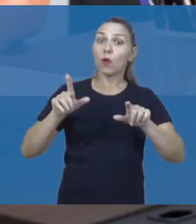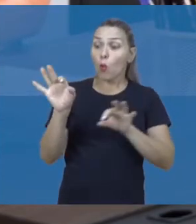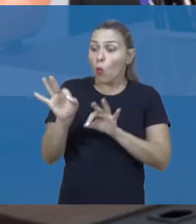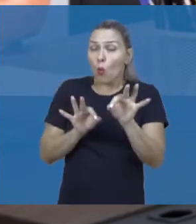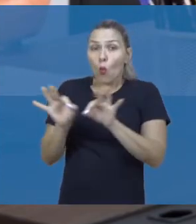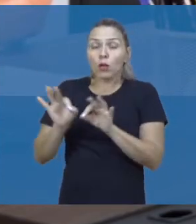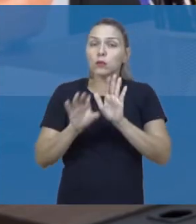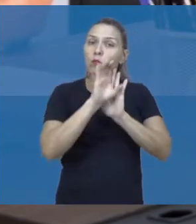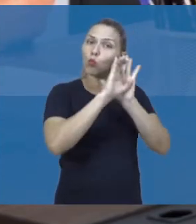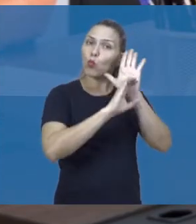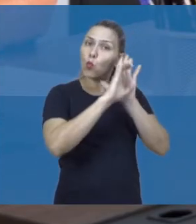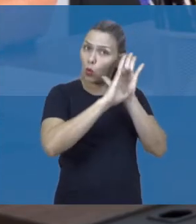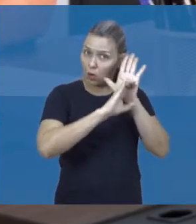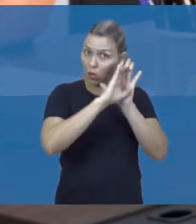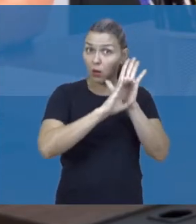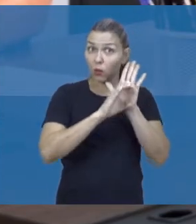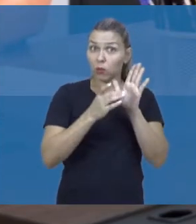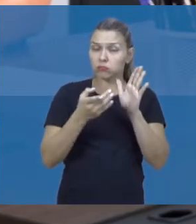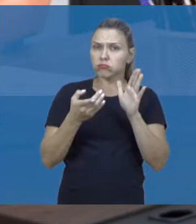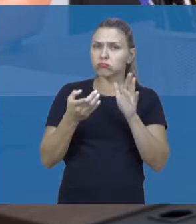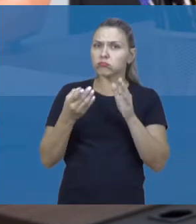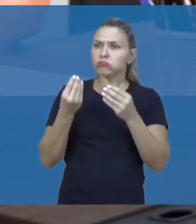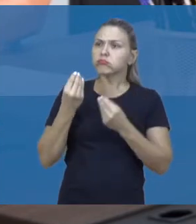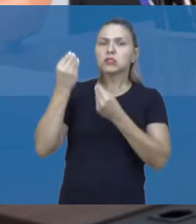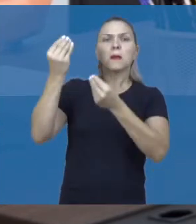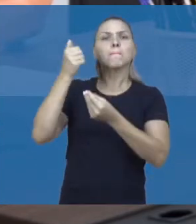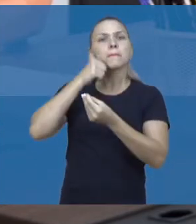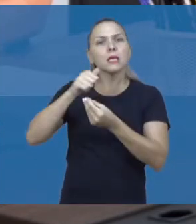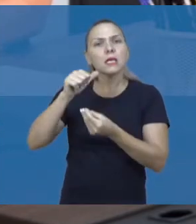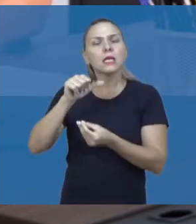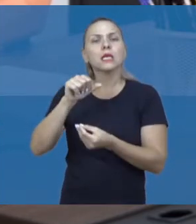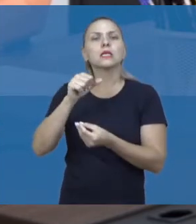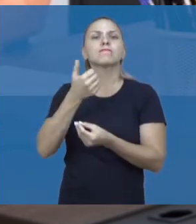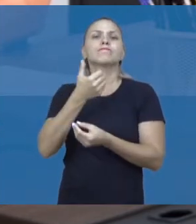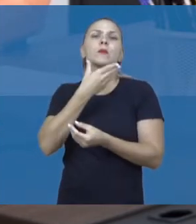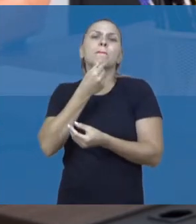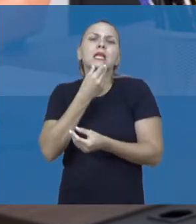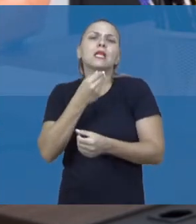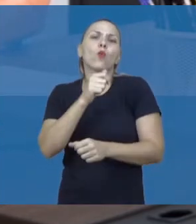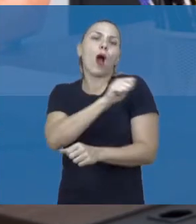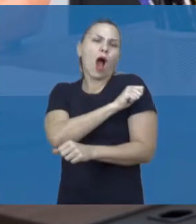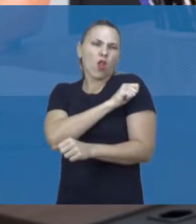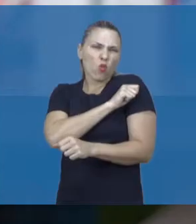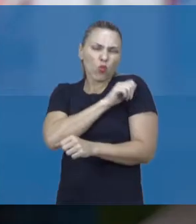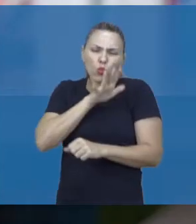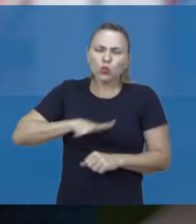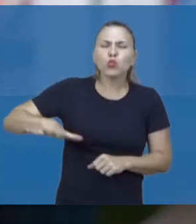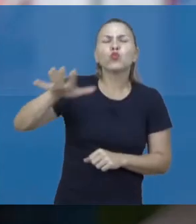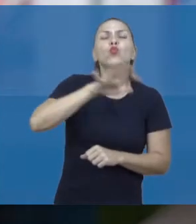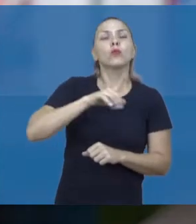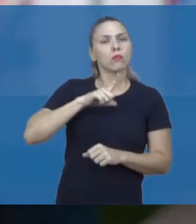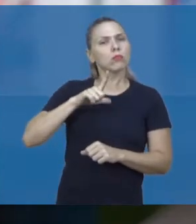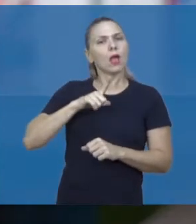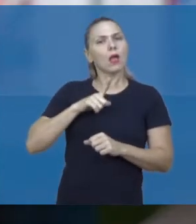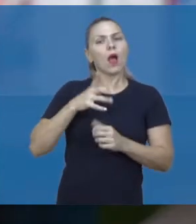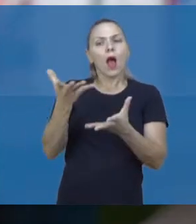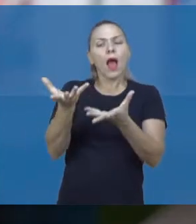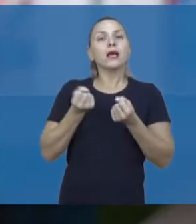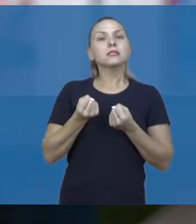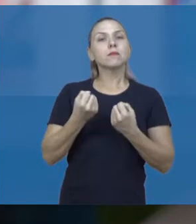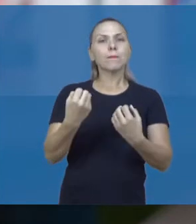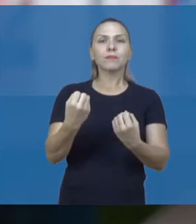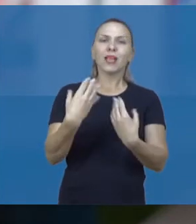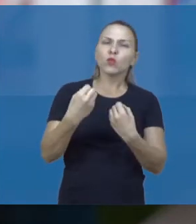currículo chegue, de fato, aos meninos e as meninas que estão matriculadas nas nossas escolas. As adequações e